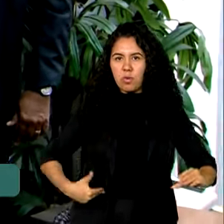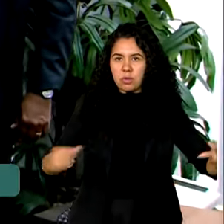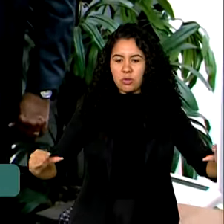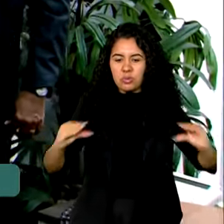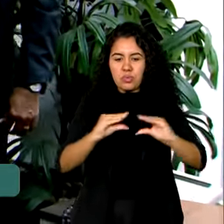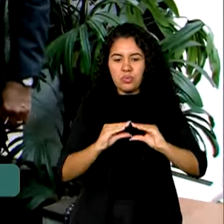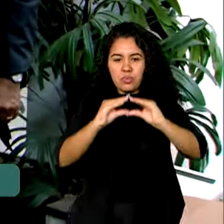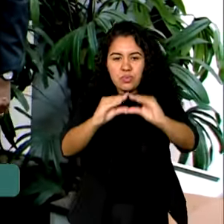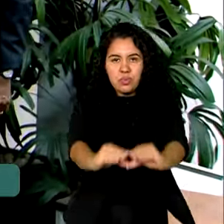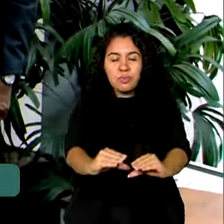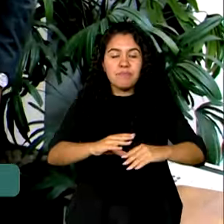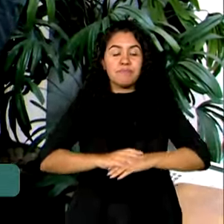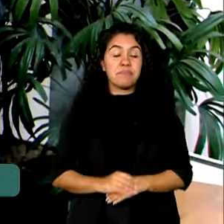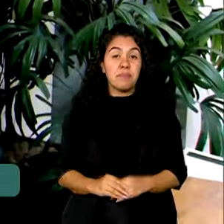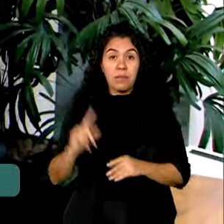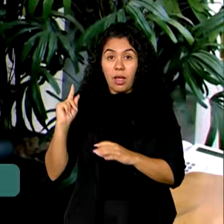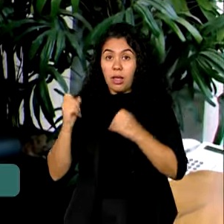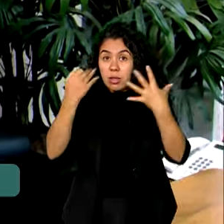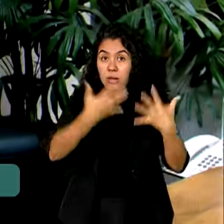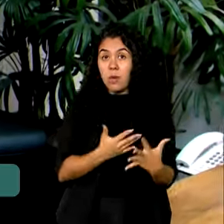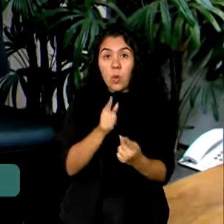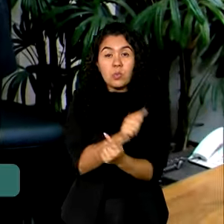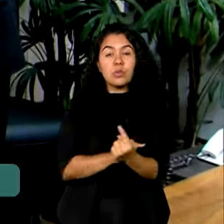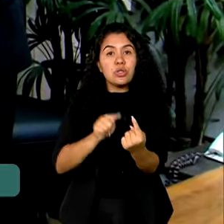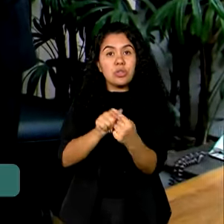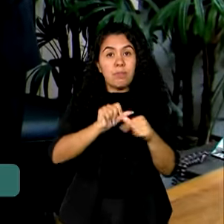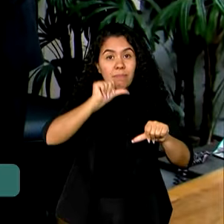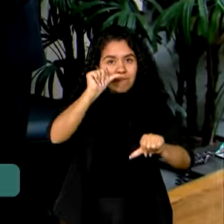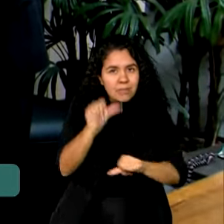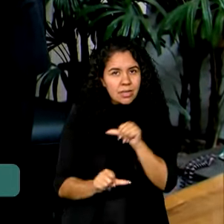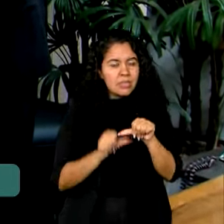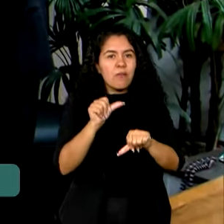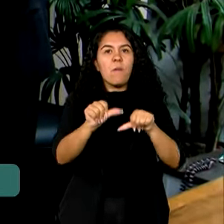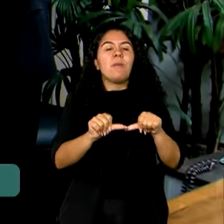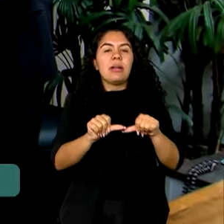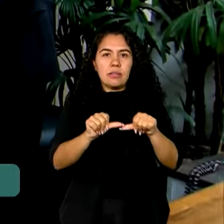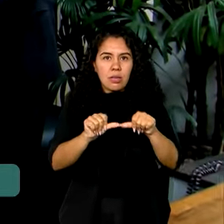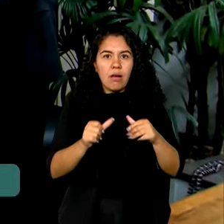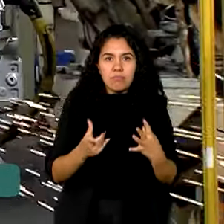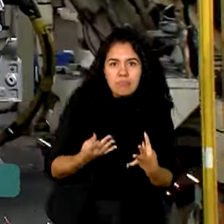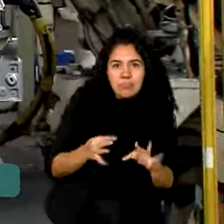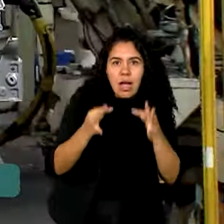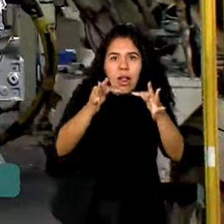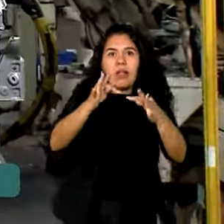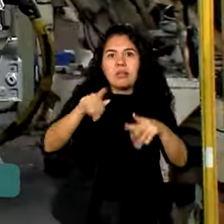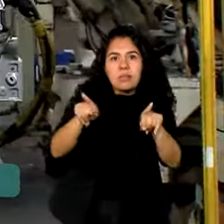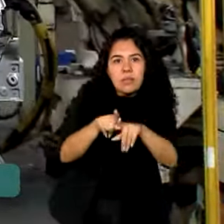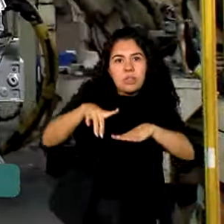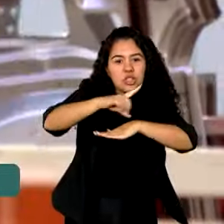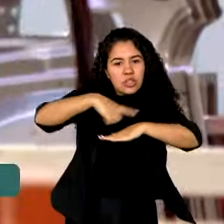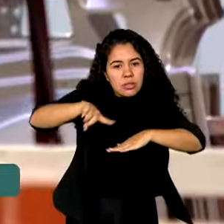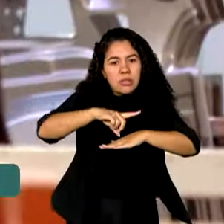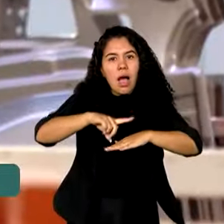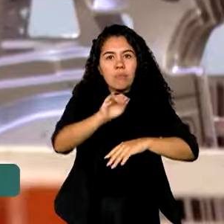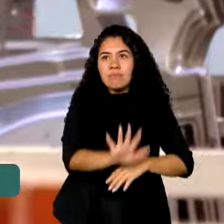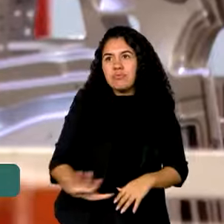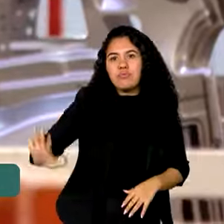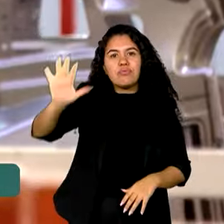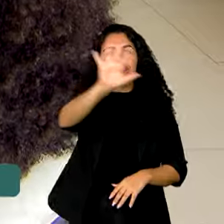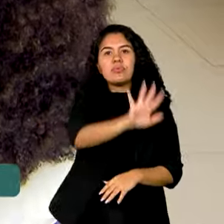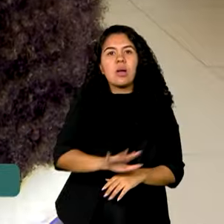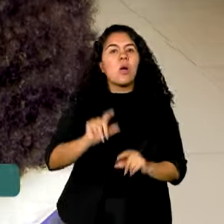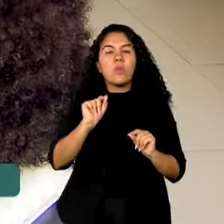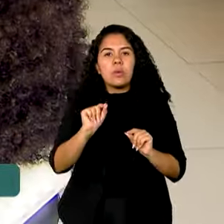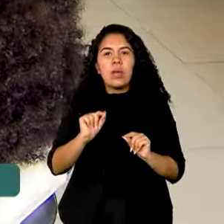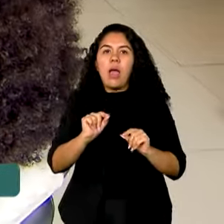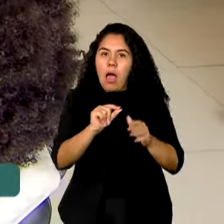O objetivo de promover a transformação digital no sistema de licenciamento do país é justamente aumentar a